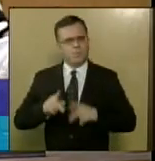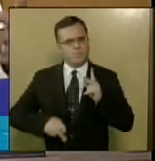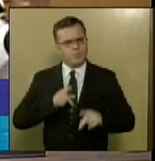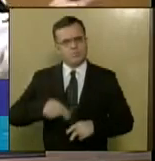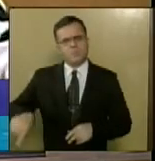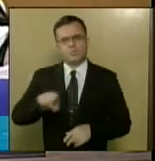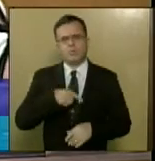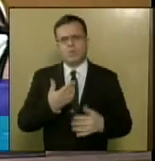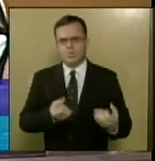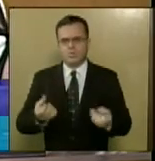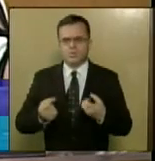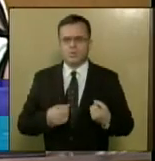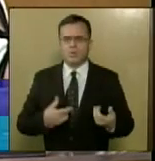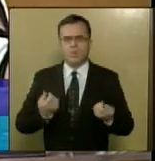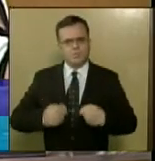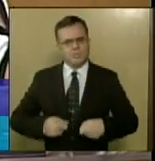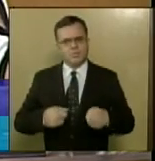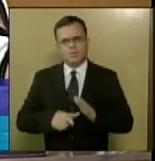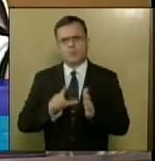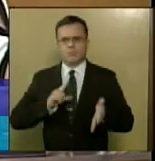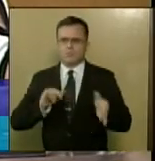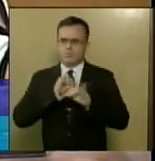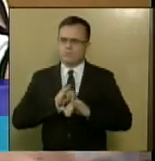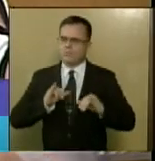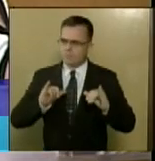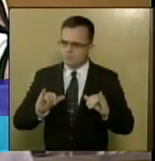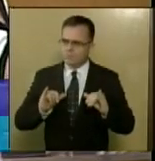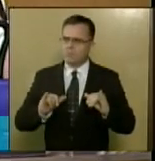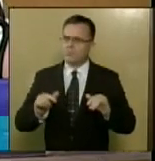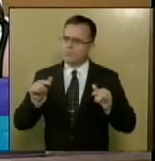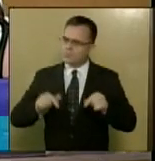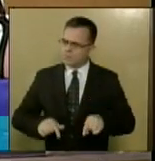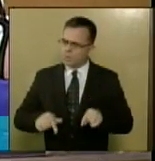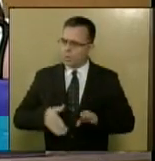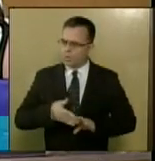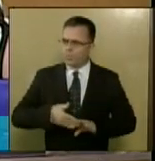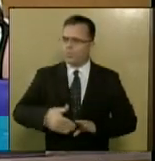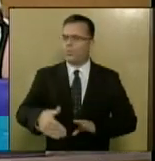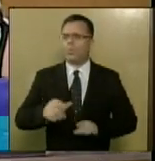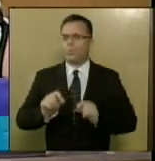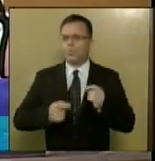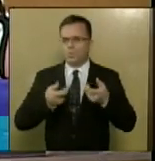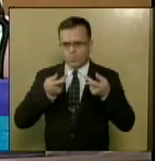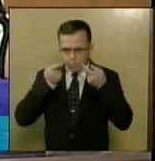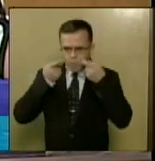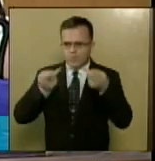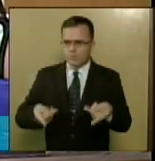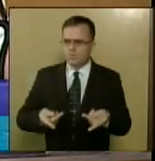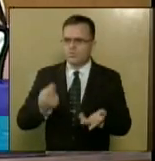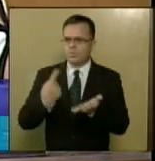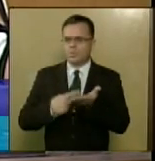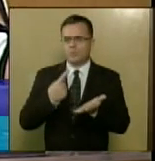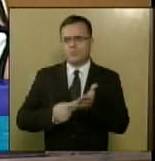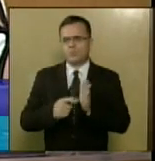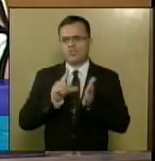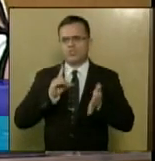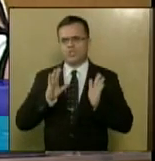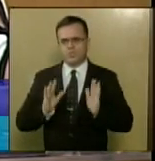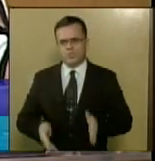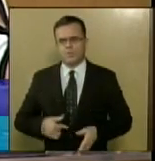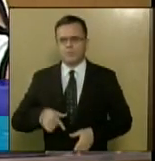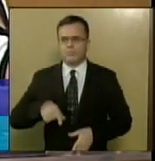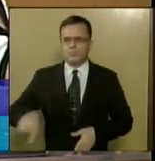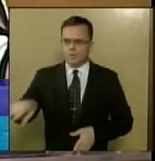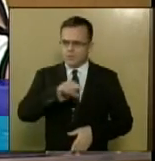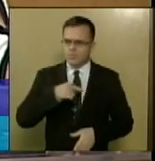queira e aceita e precisa da divulgação. E eu acho que agora é a etapa de irmos lá fazer essa visita, como ficou projetado aqui na fala dos